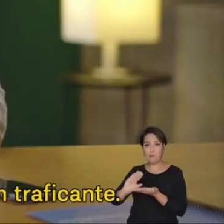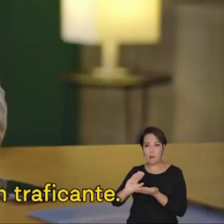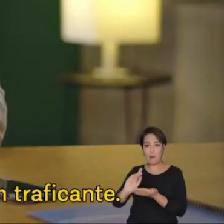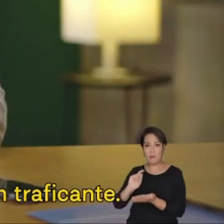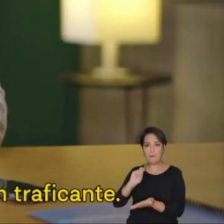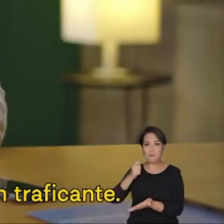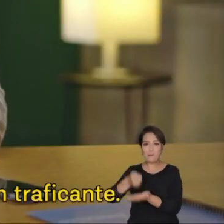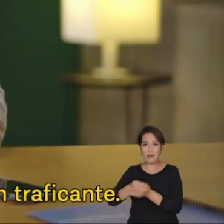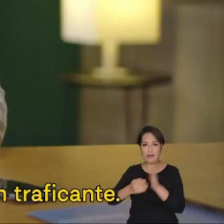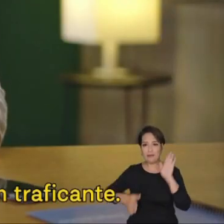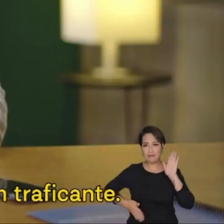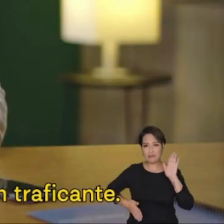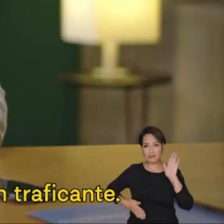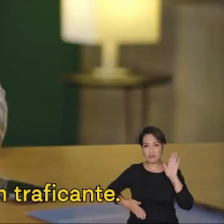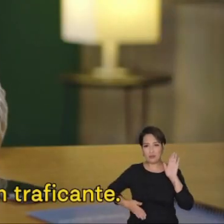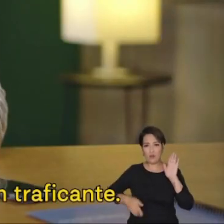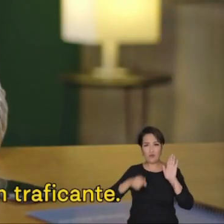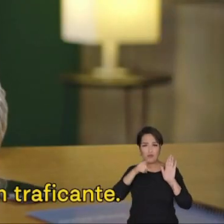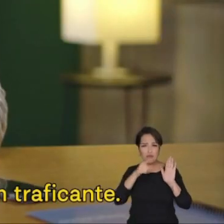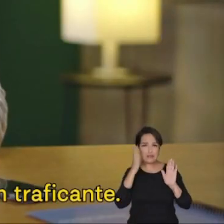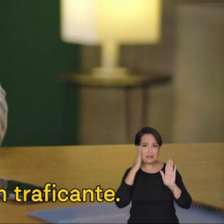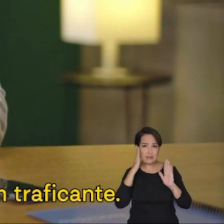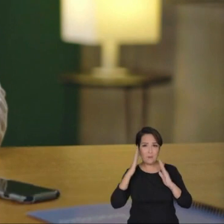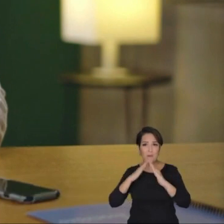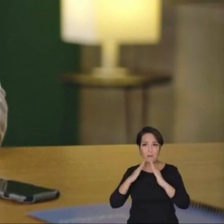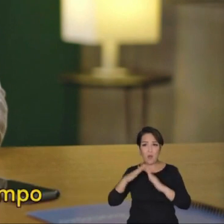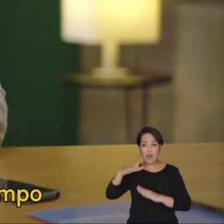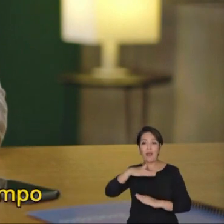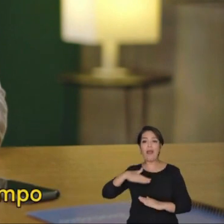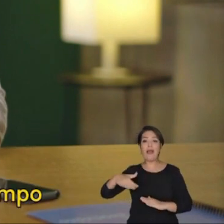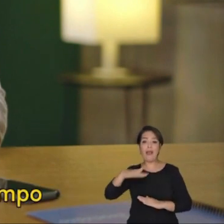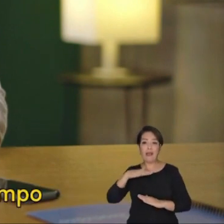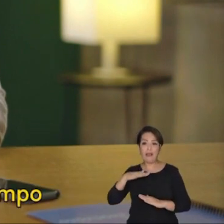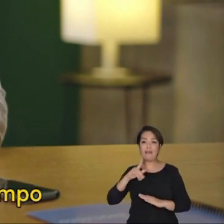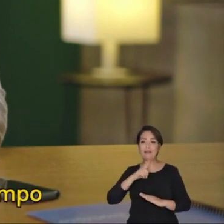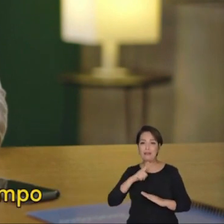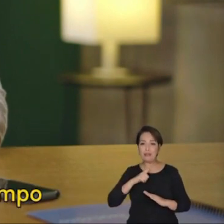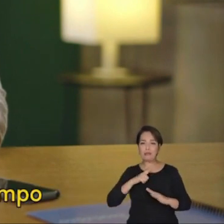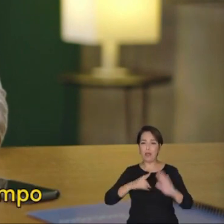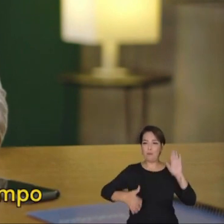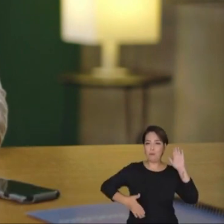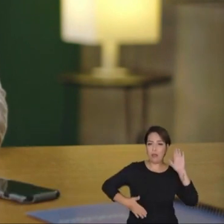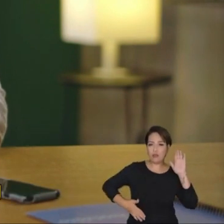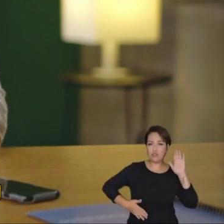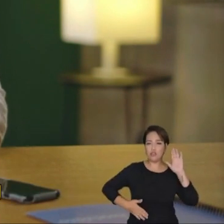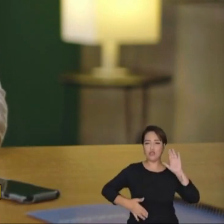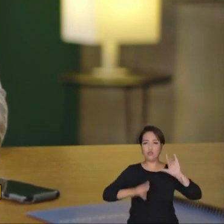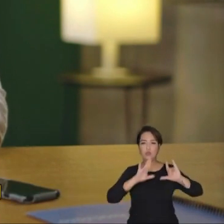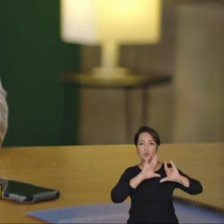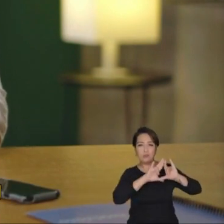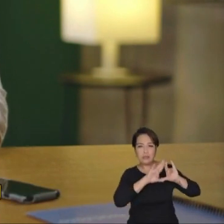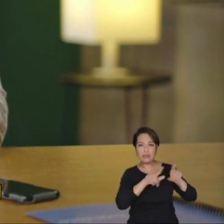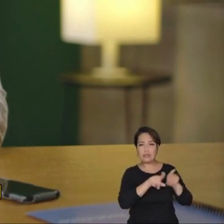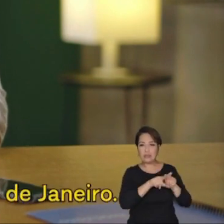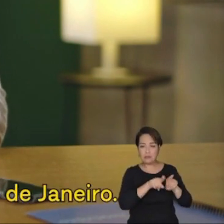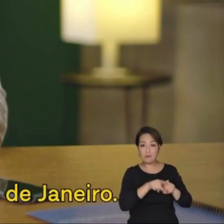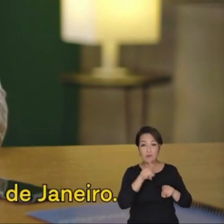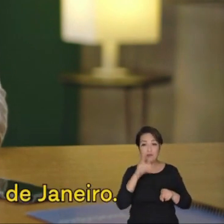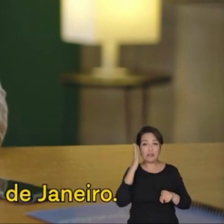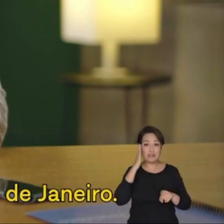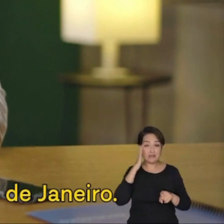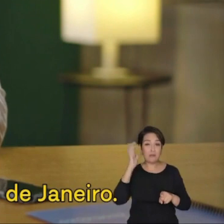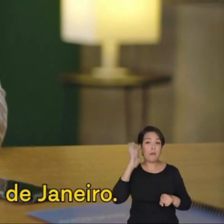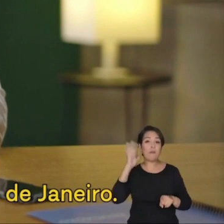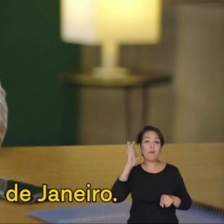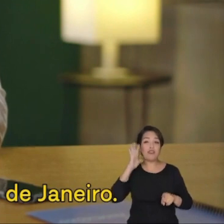Gente, o governo não pode fazer aliança com traficantes. Eu venho denunciando há muito tempo que esse escândalo do CEPERJ é o